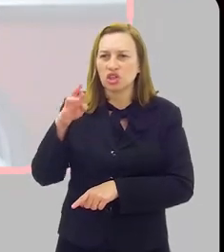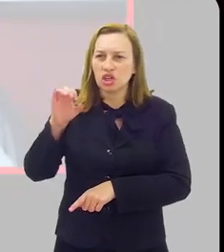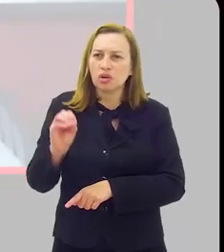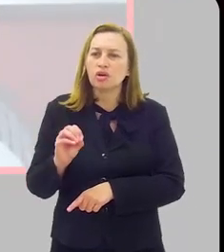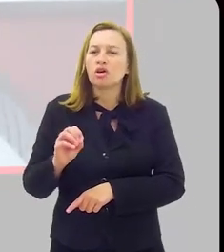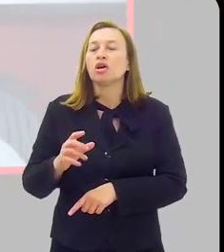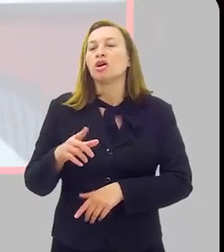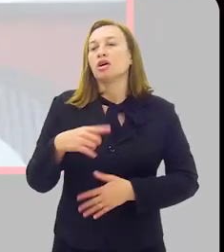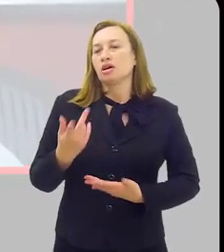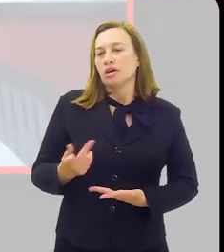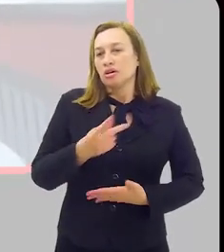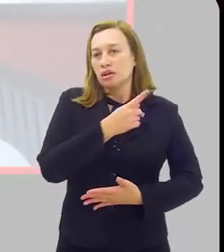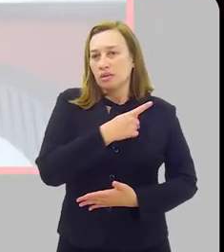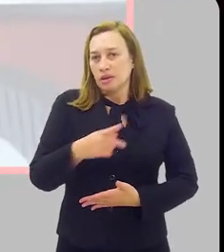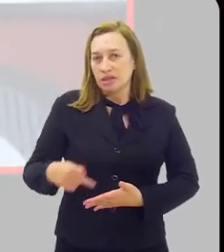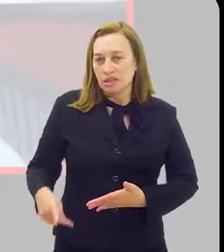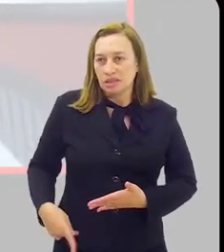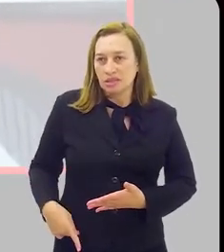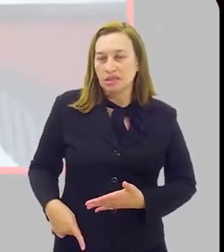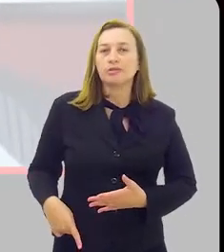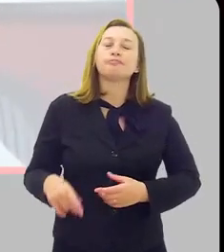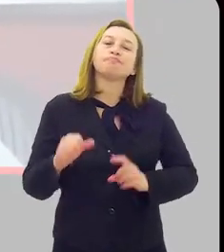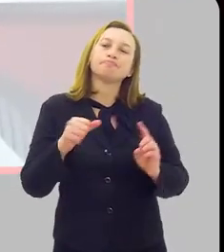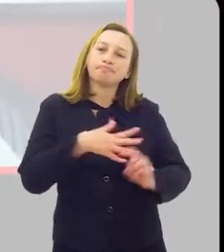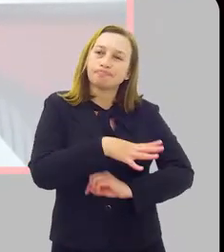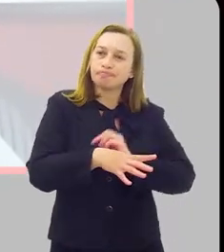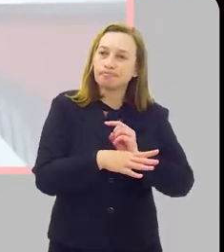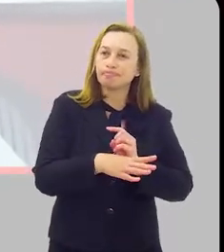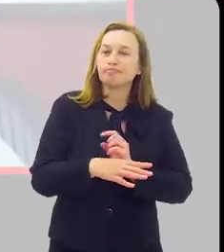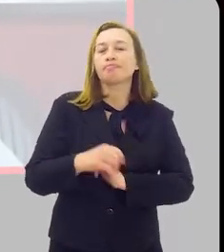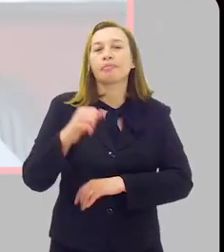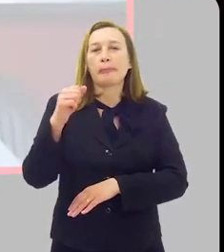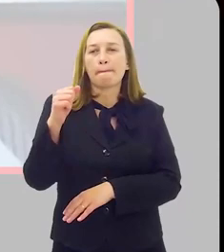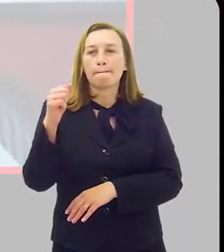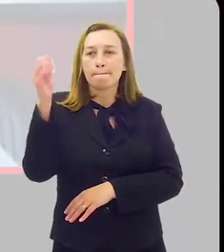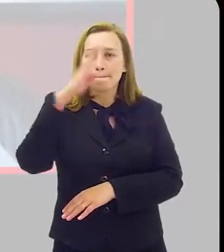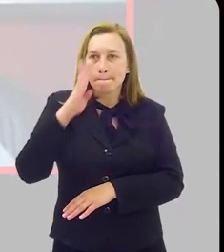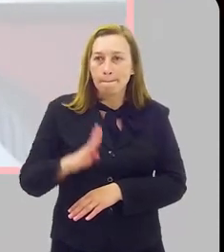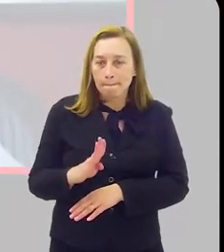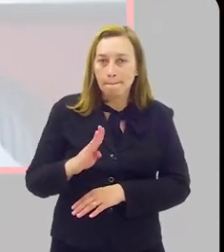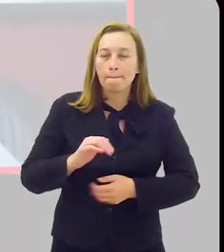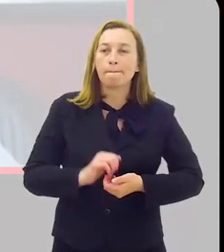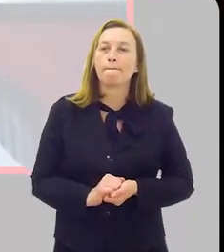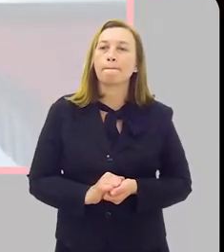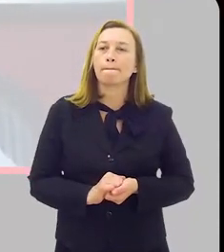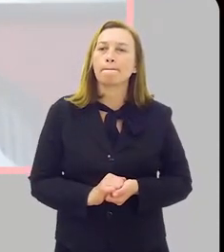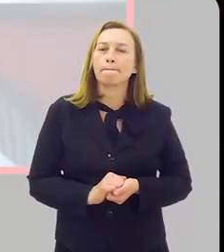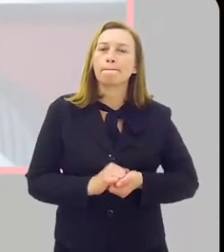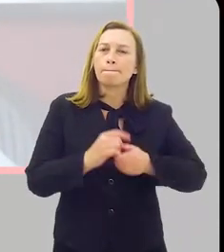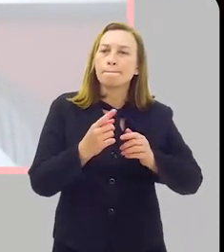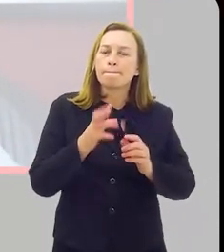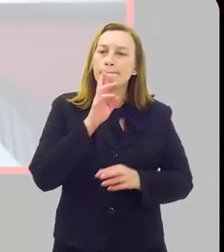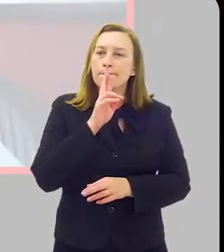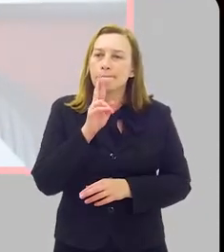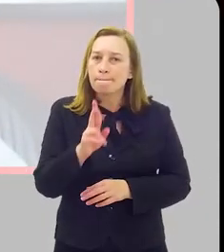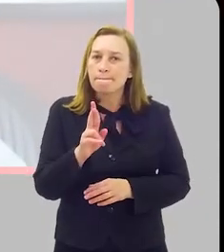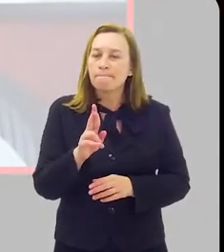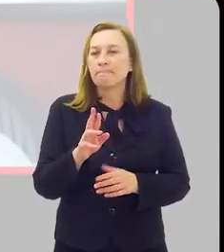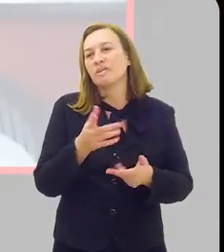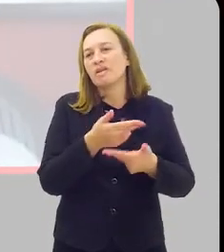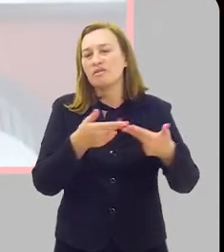na presidência da Sociedade Brasileira de Pneumologia nesse momento e nessa qualidade. Nós temos respondido a muitos